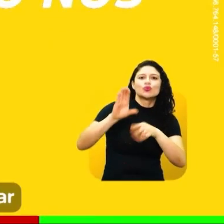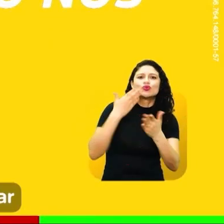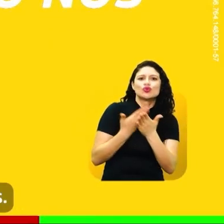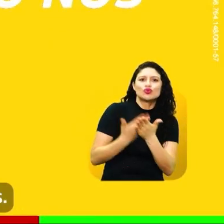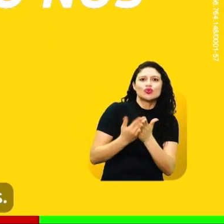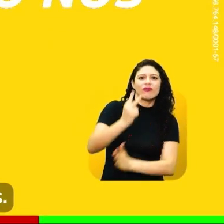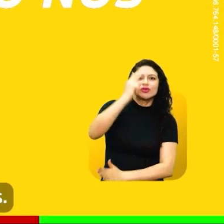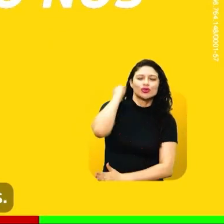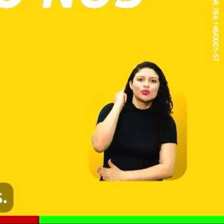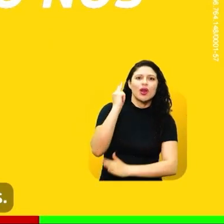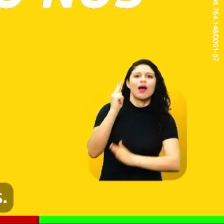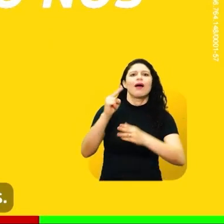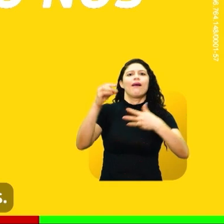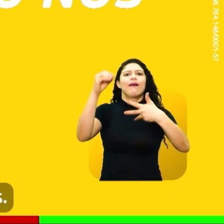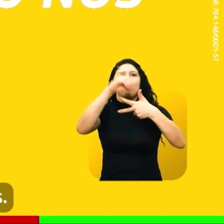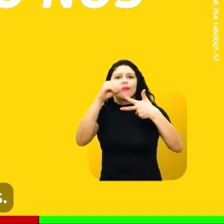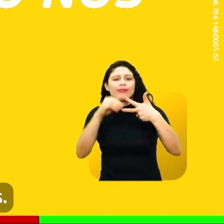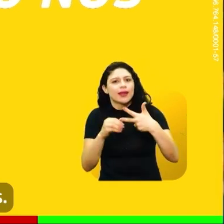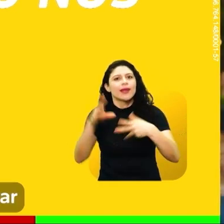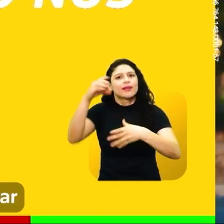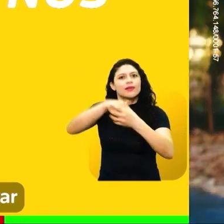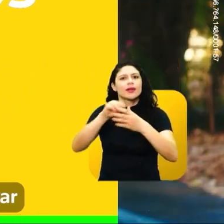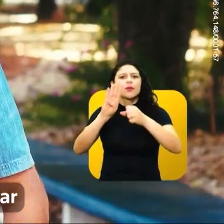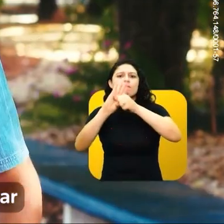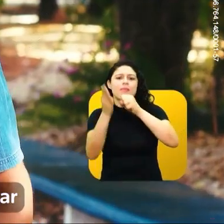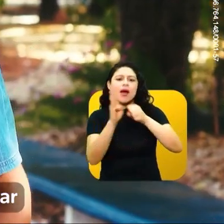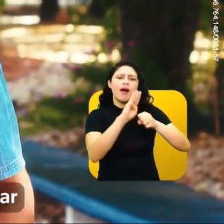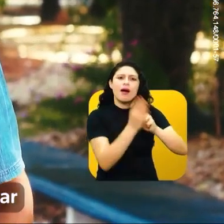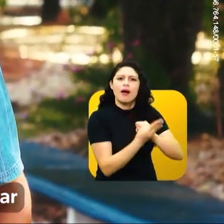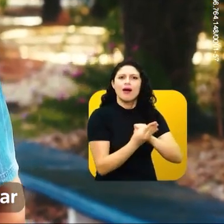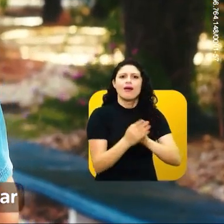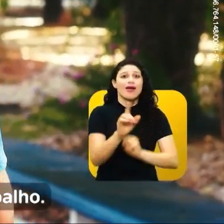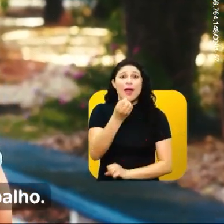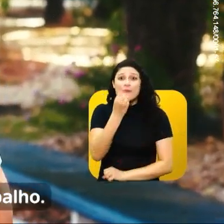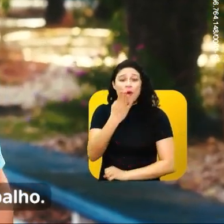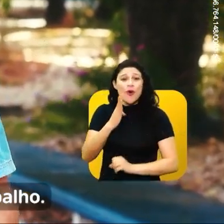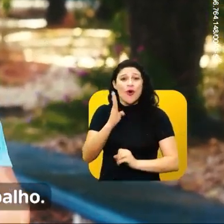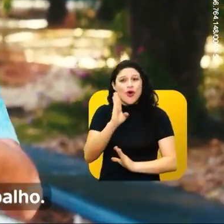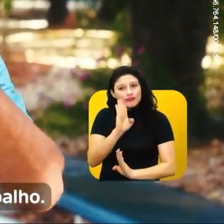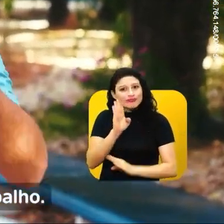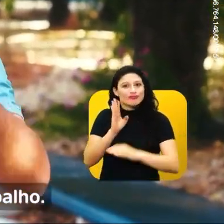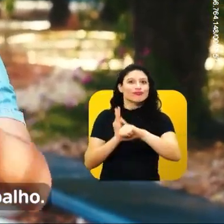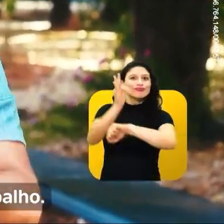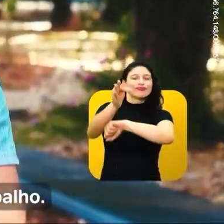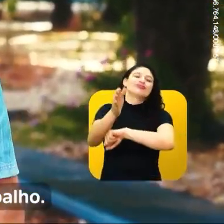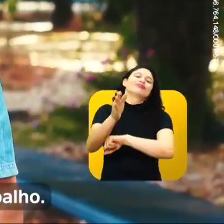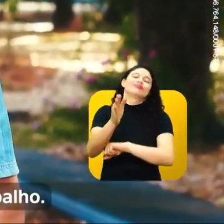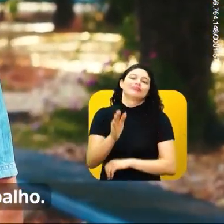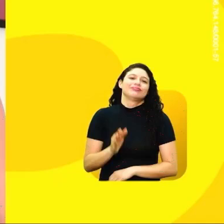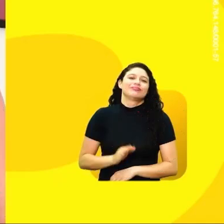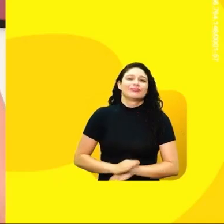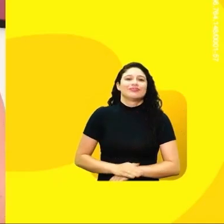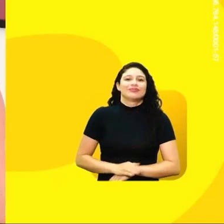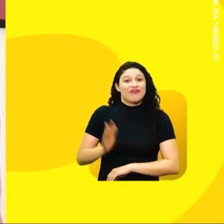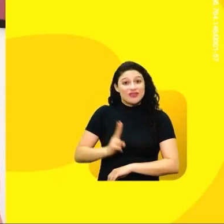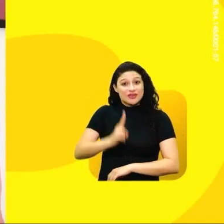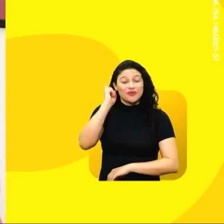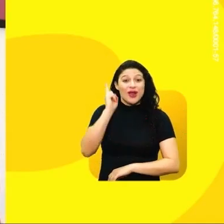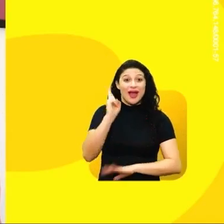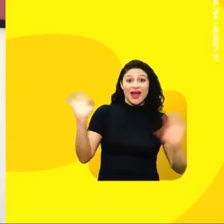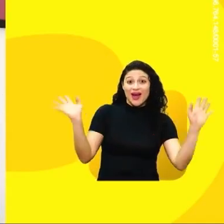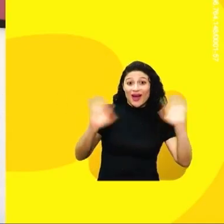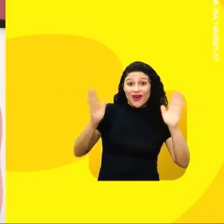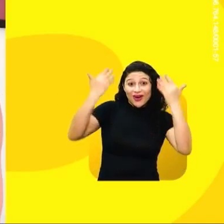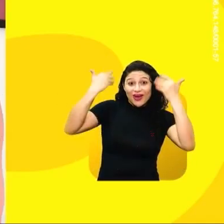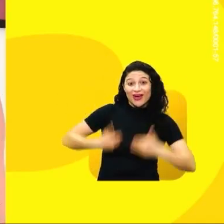para vestibular e ENEM gratuitamente nos bairros. E esse é o caminho para você chegar na universidade e no mercado de trabalho. Salve, salve